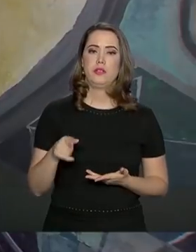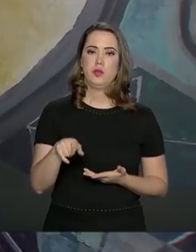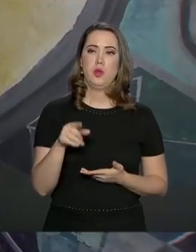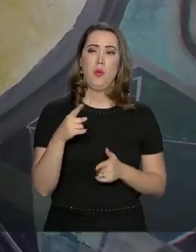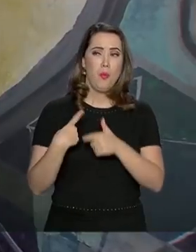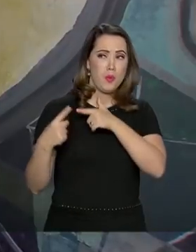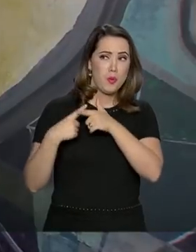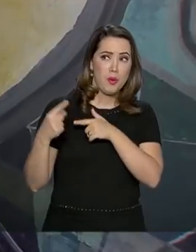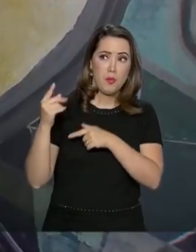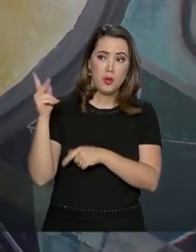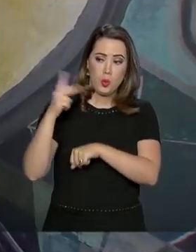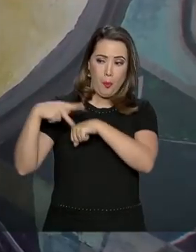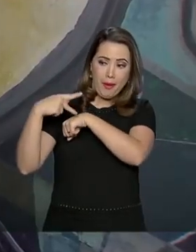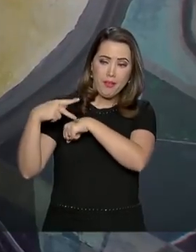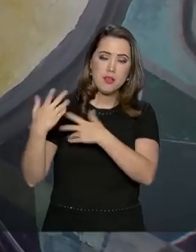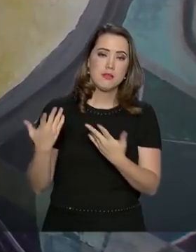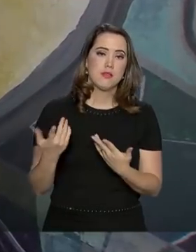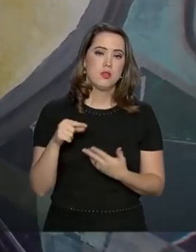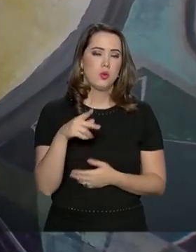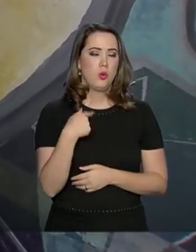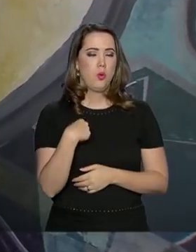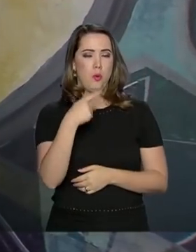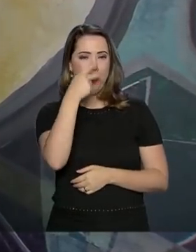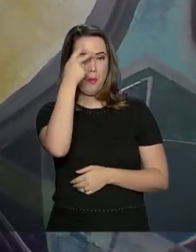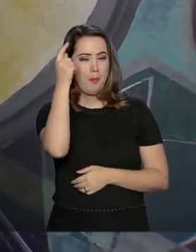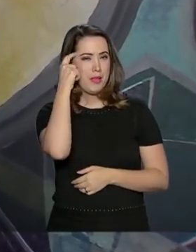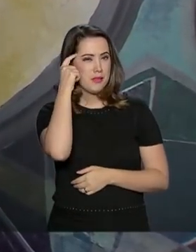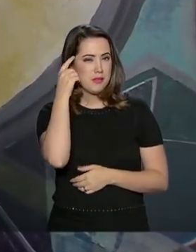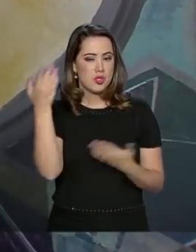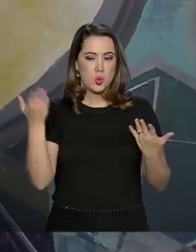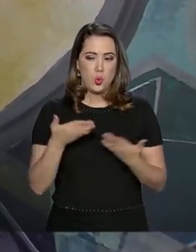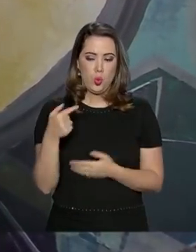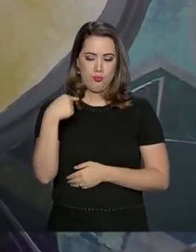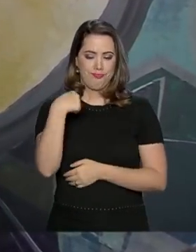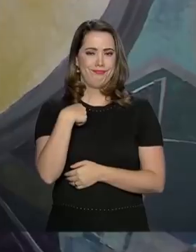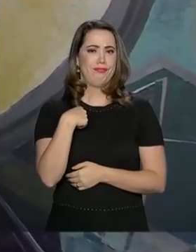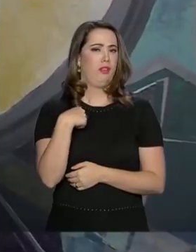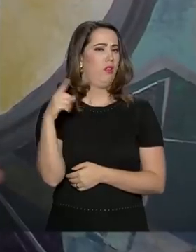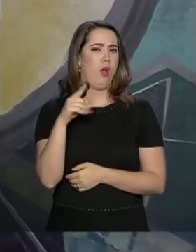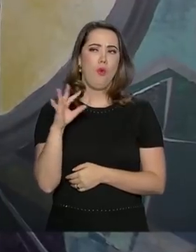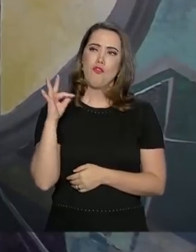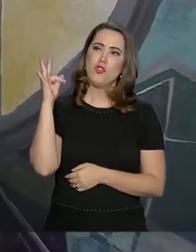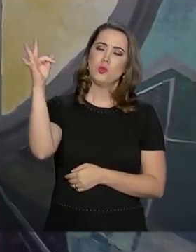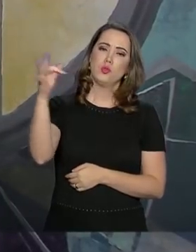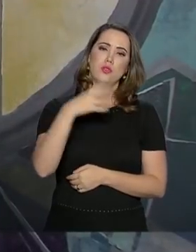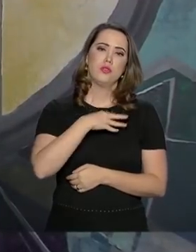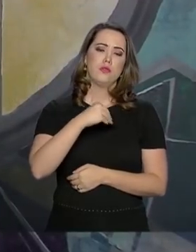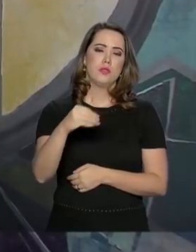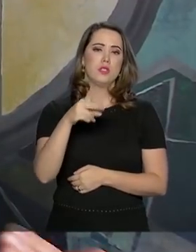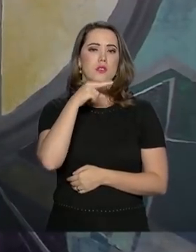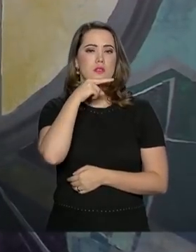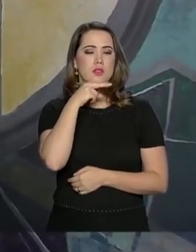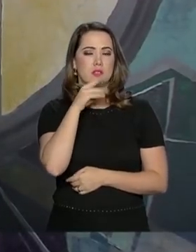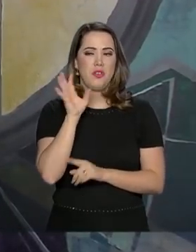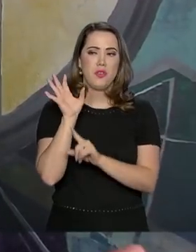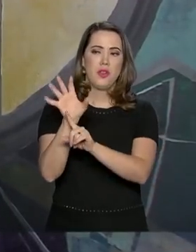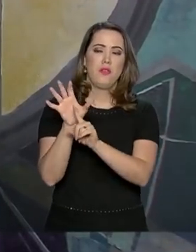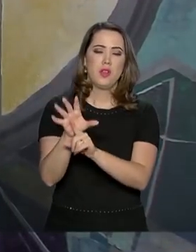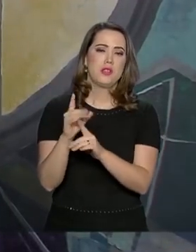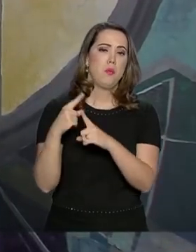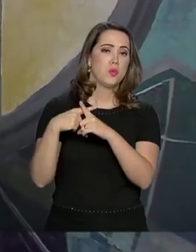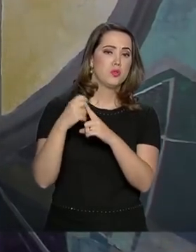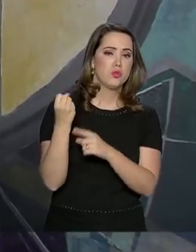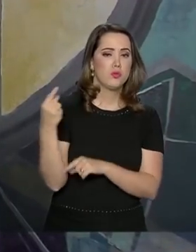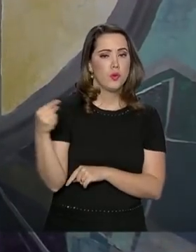pensando no José Carlos, estou pensando nas minhas netas, nos meus filhos. É eles que vão ter os reflexos positivos ou negativos